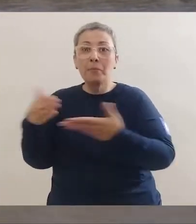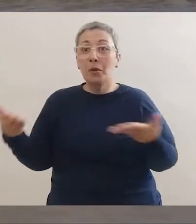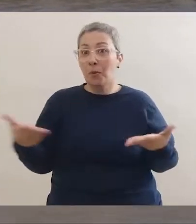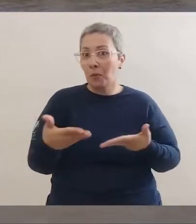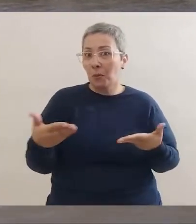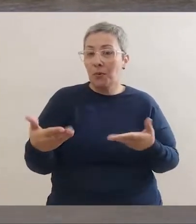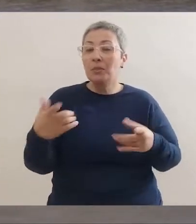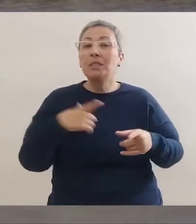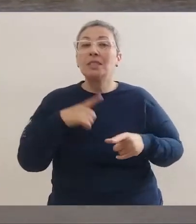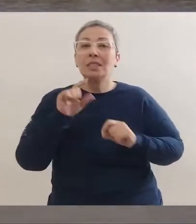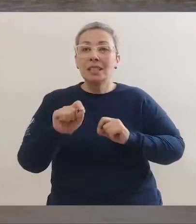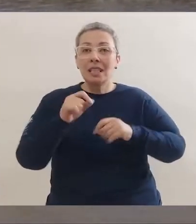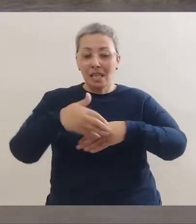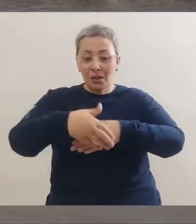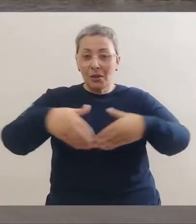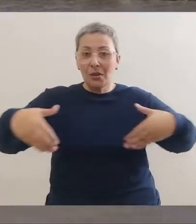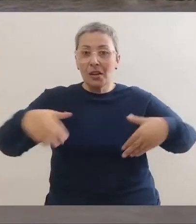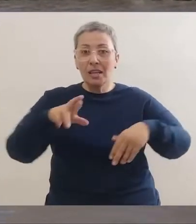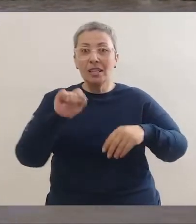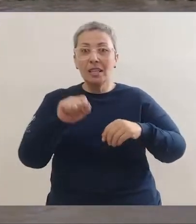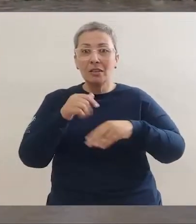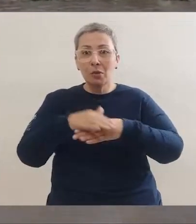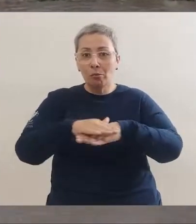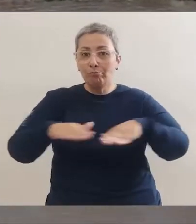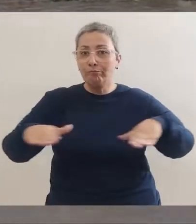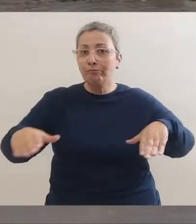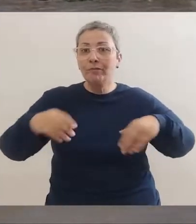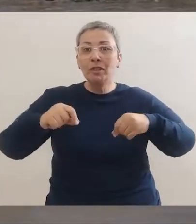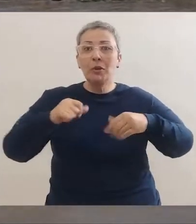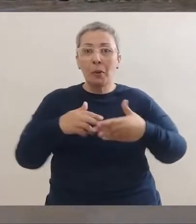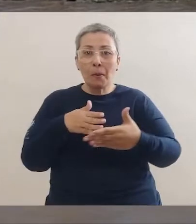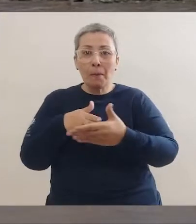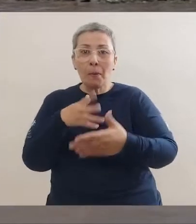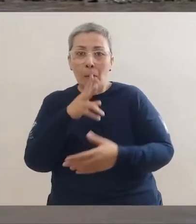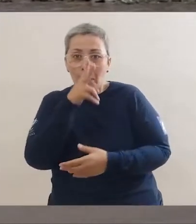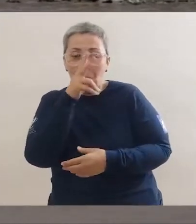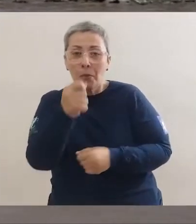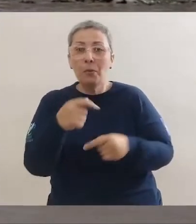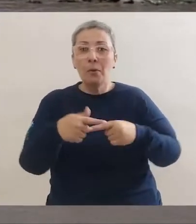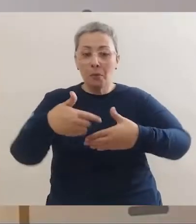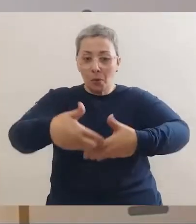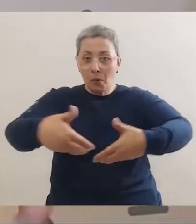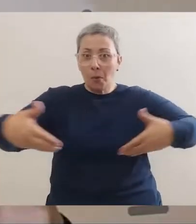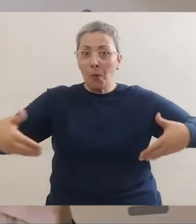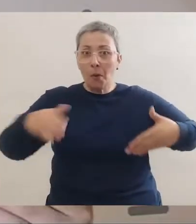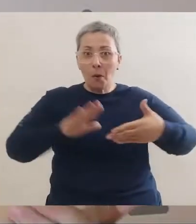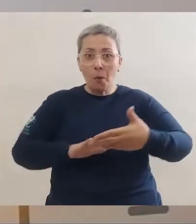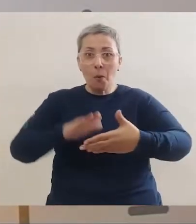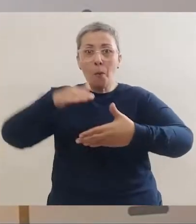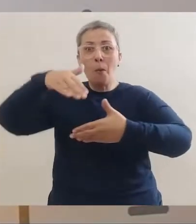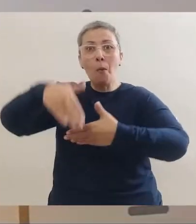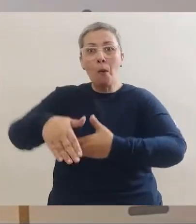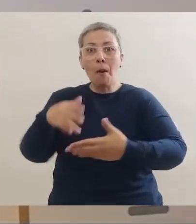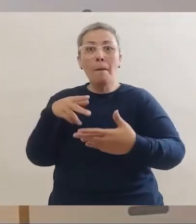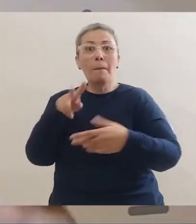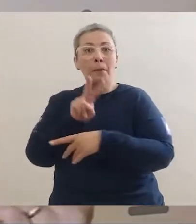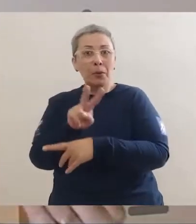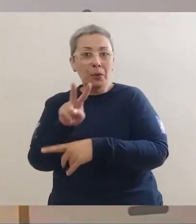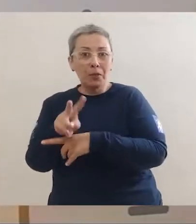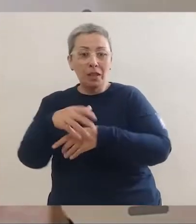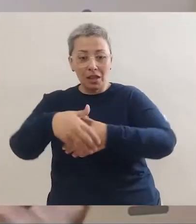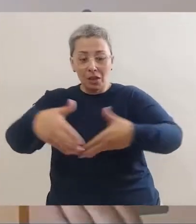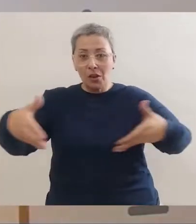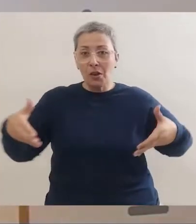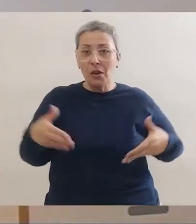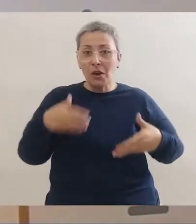barreira. Hoje em dia, esse Recife foi aterrado, fortificado para conter as marés e